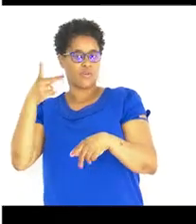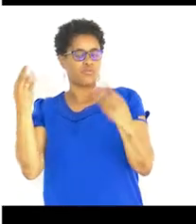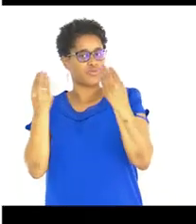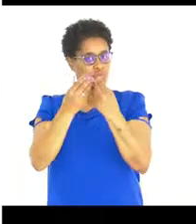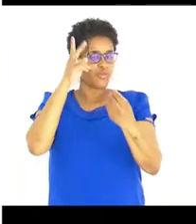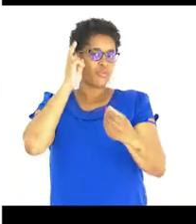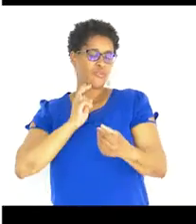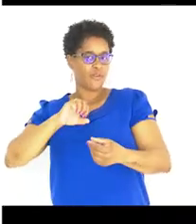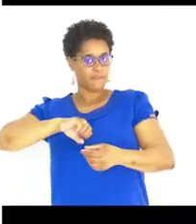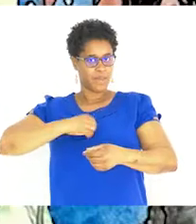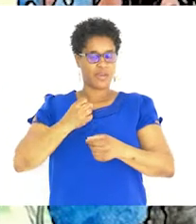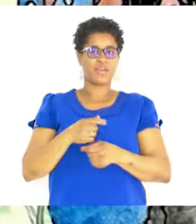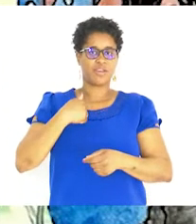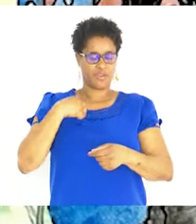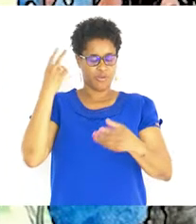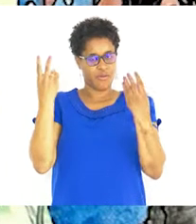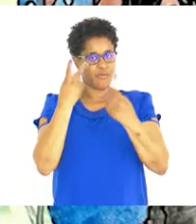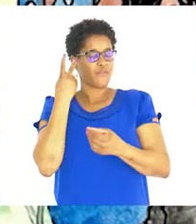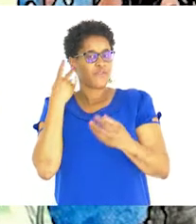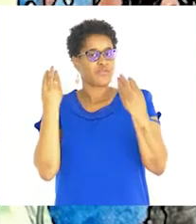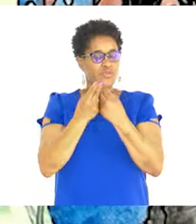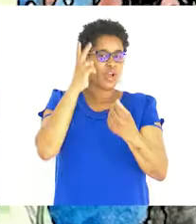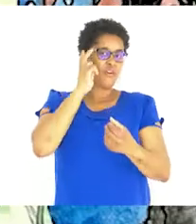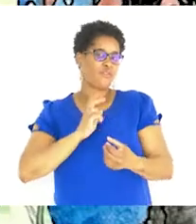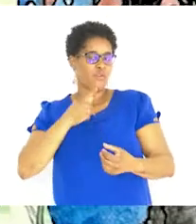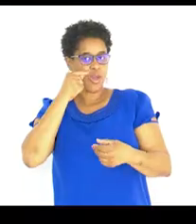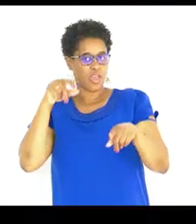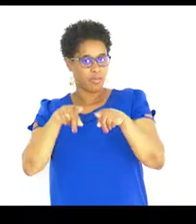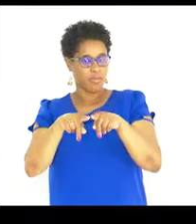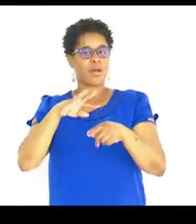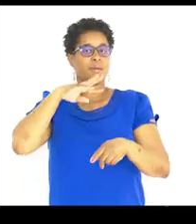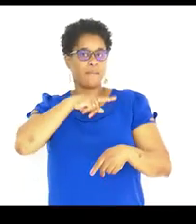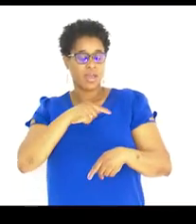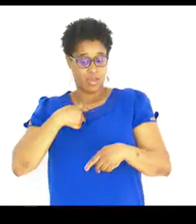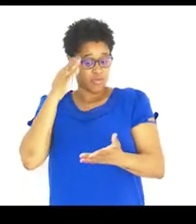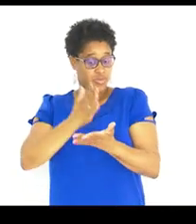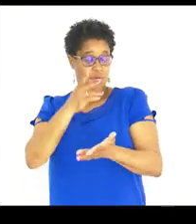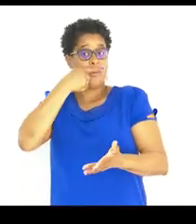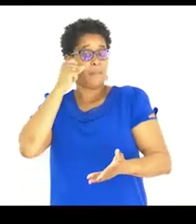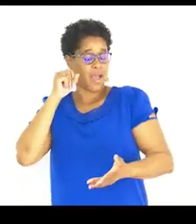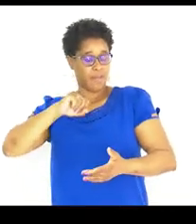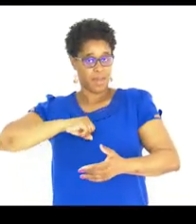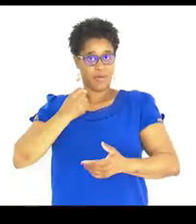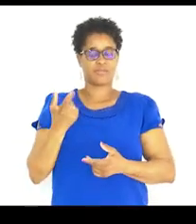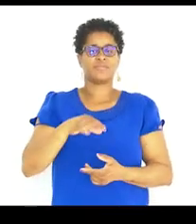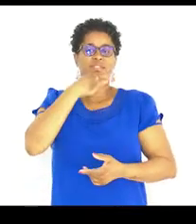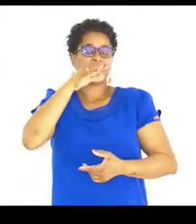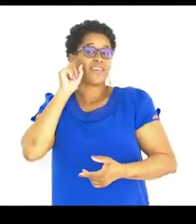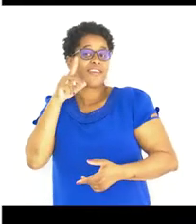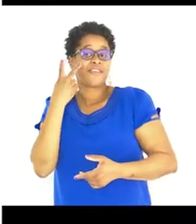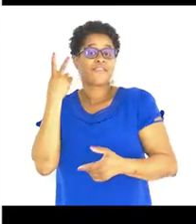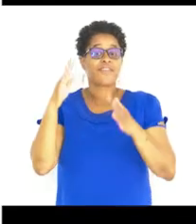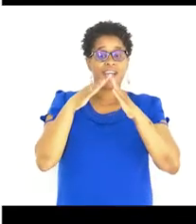avó Moro com minha mãe, meu avô e meu irmão Eu moro só com o meu pai Diga quem mora na